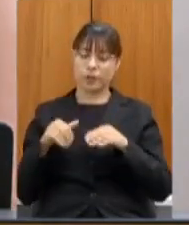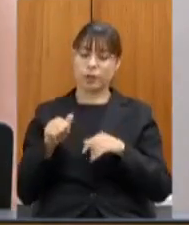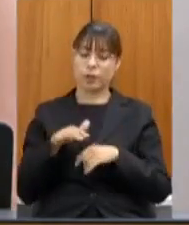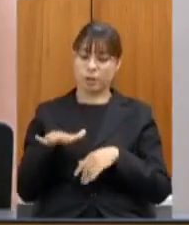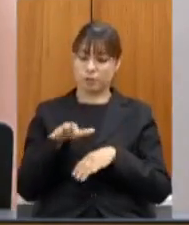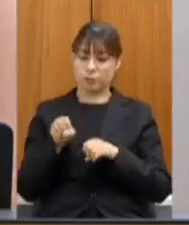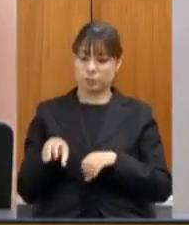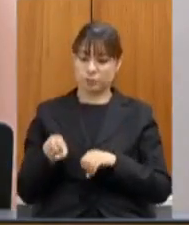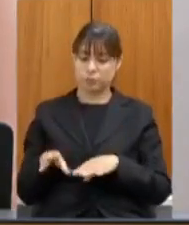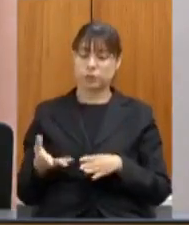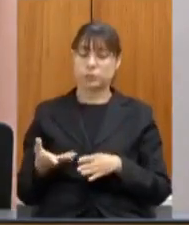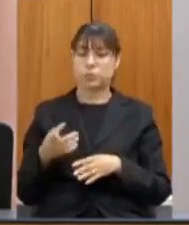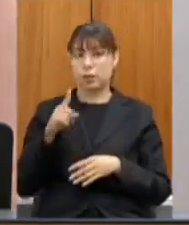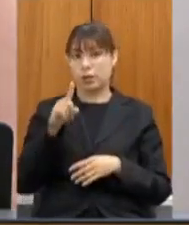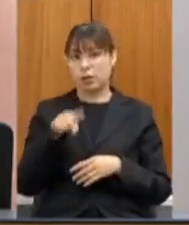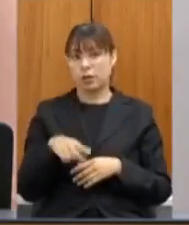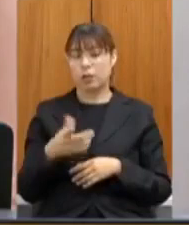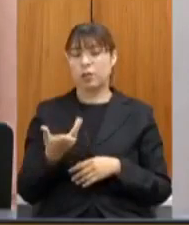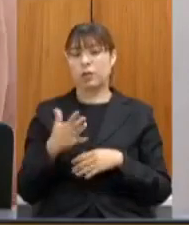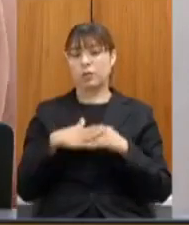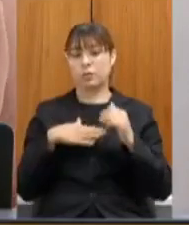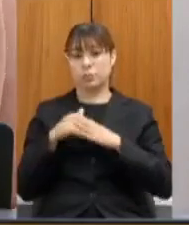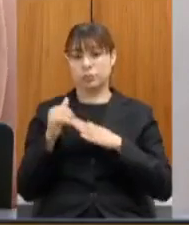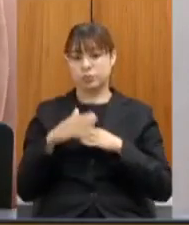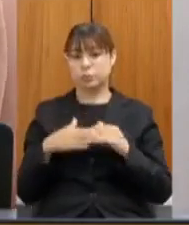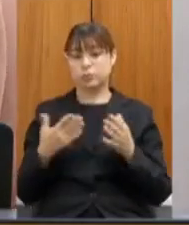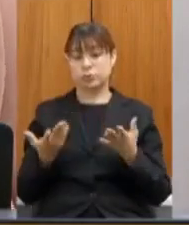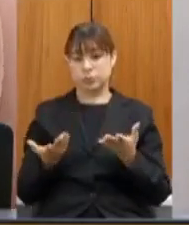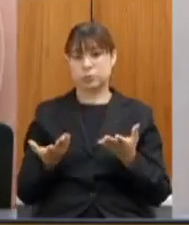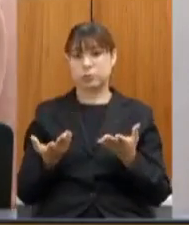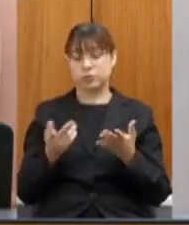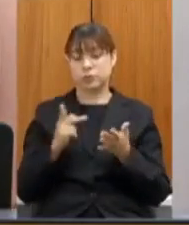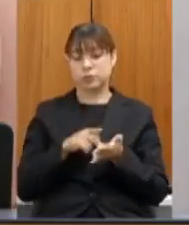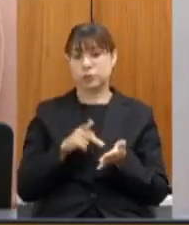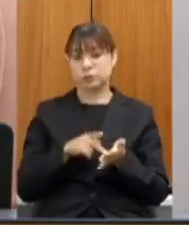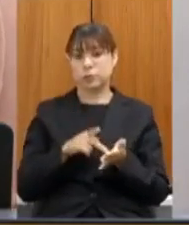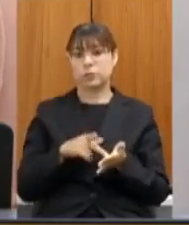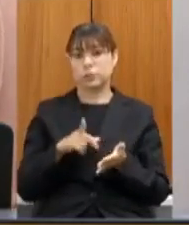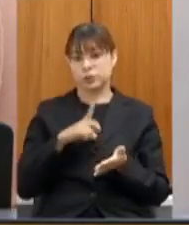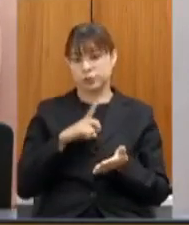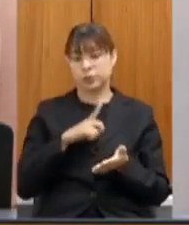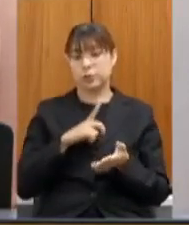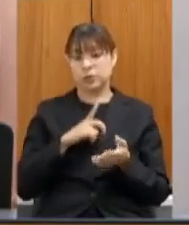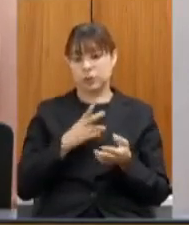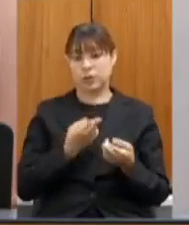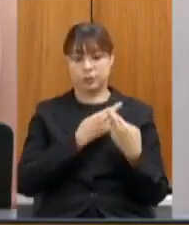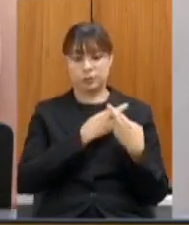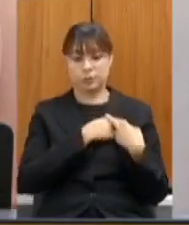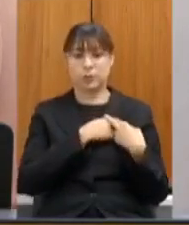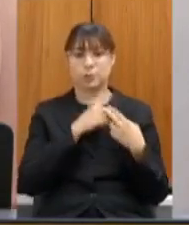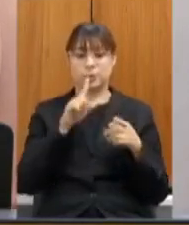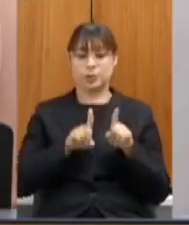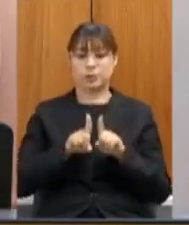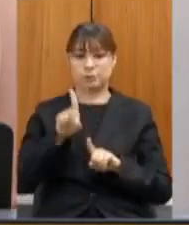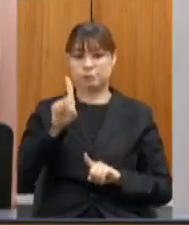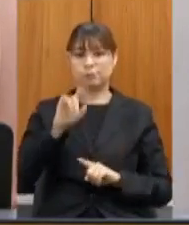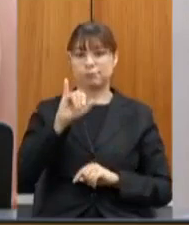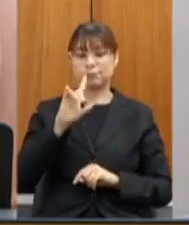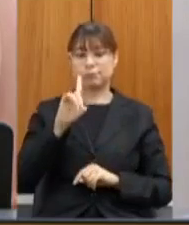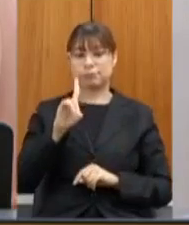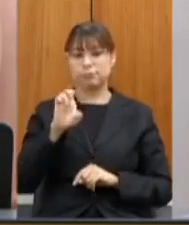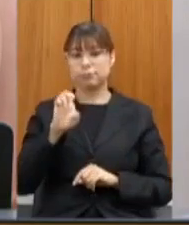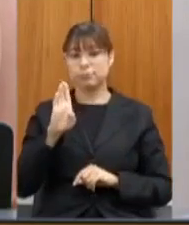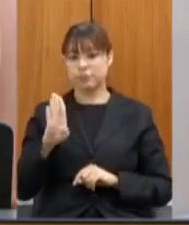profissionais que foram os reais responsáveis pelos indicadores do IDEB considerando que parte do